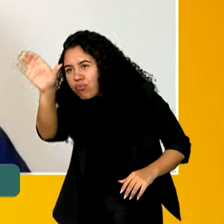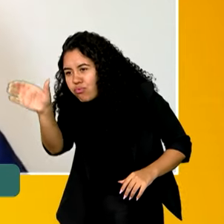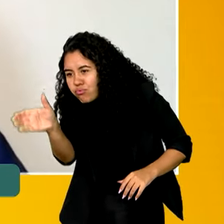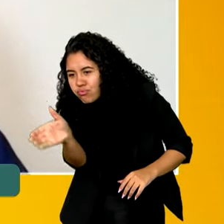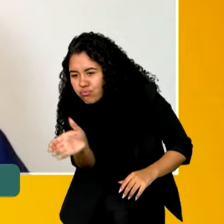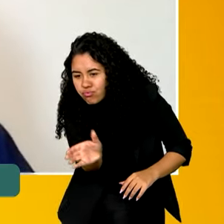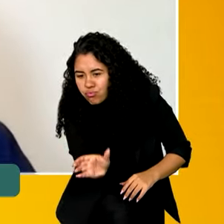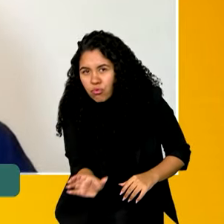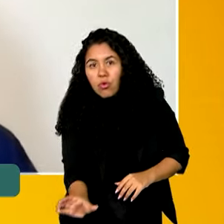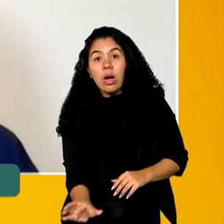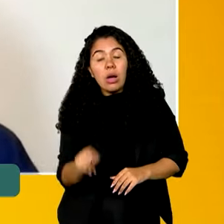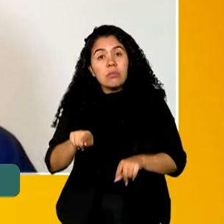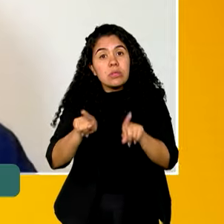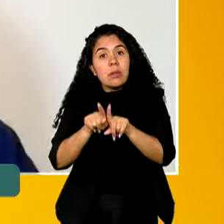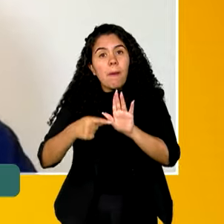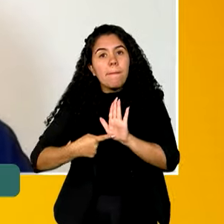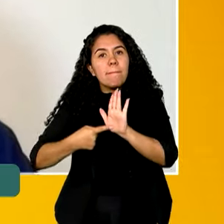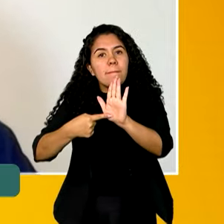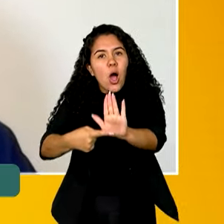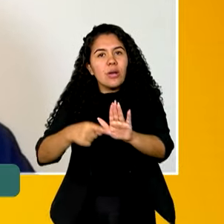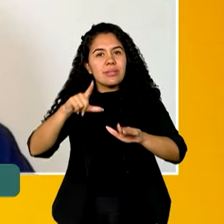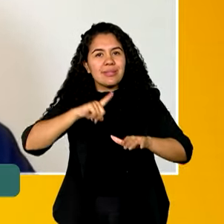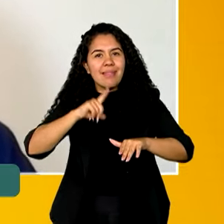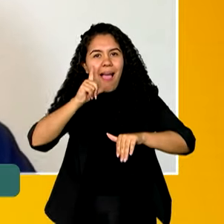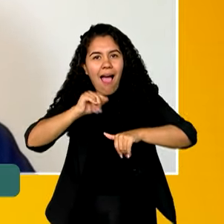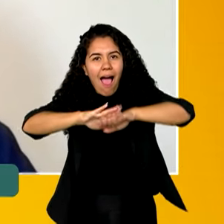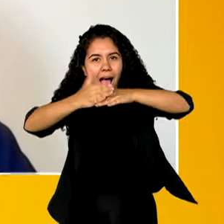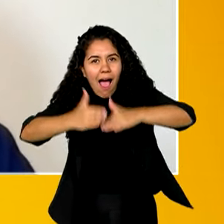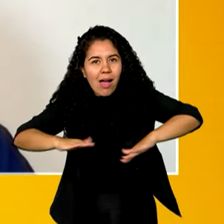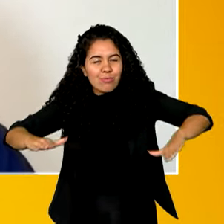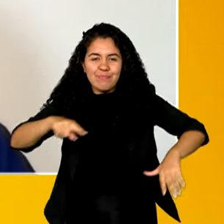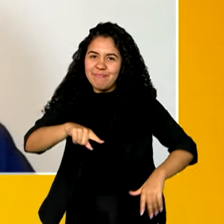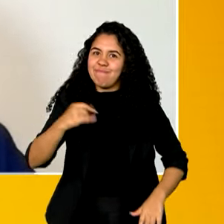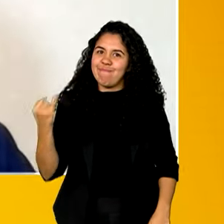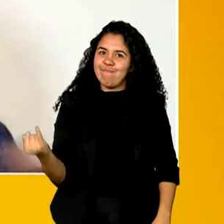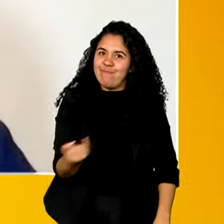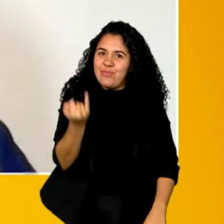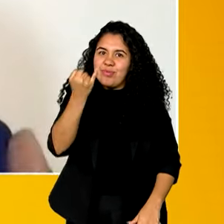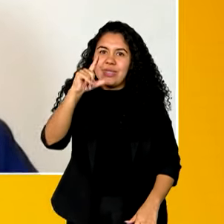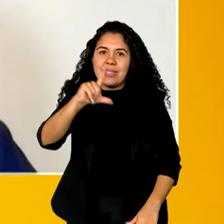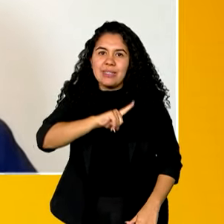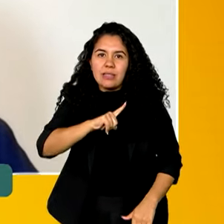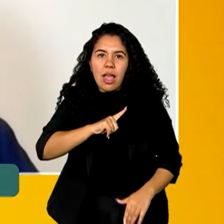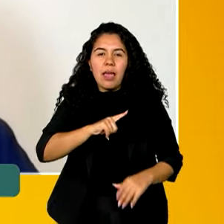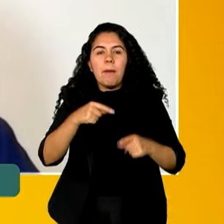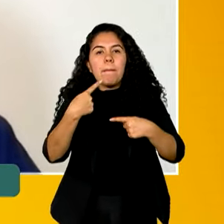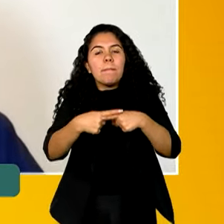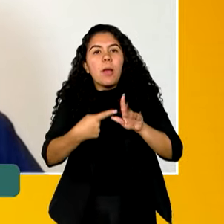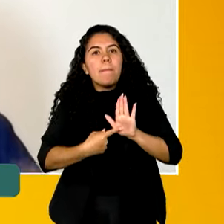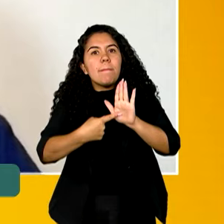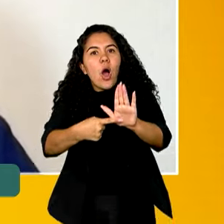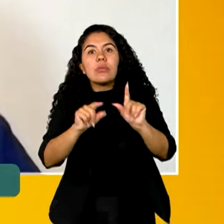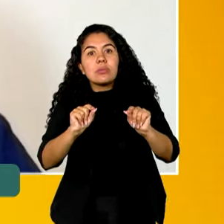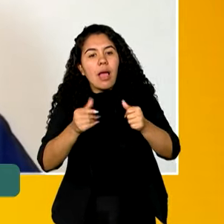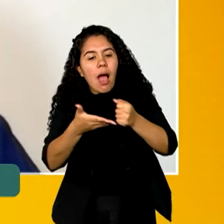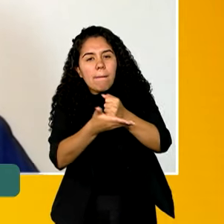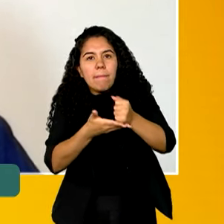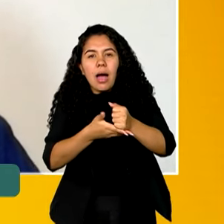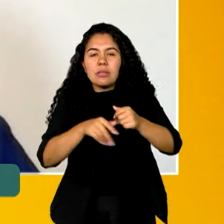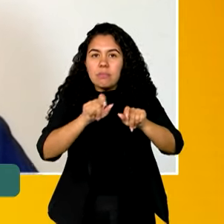terrestre, mas mostrando o a gente tem de território marinho. Isso é muito importante, porque isso dá a base para a